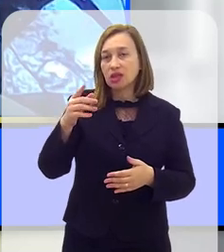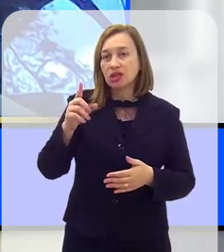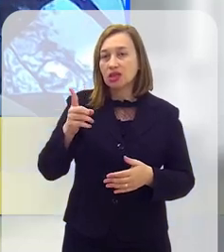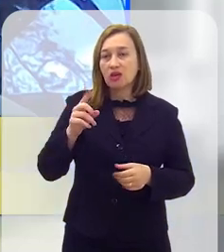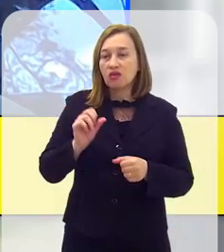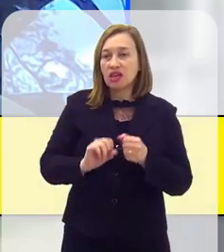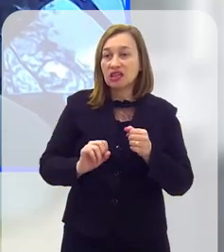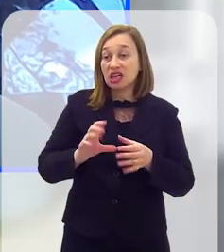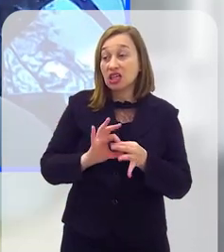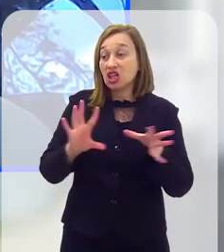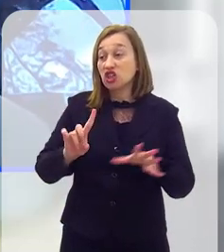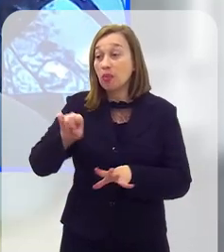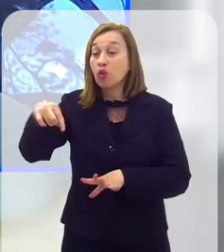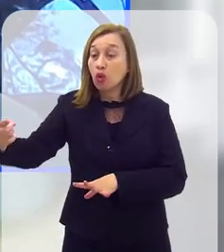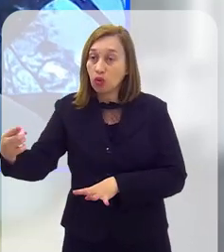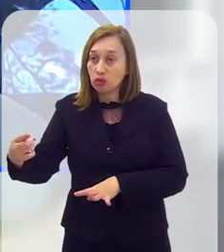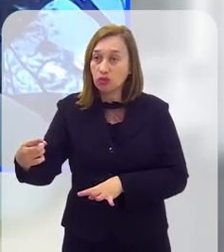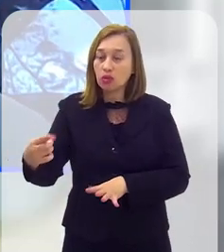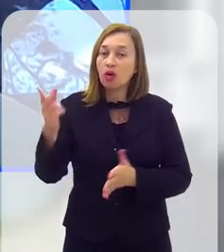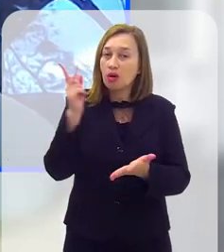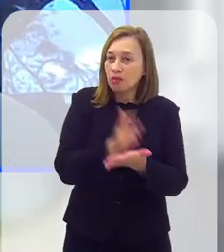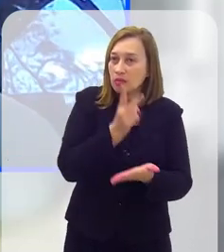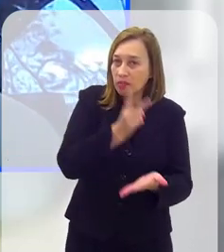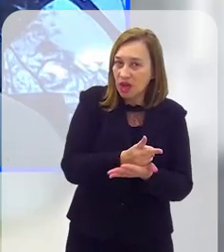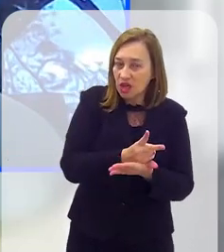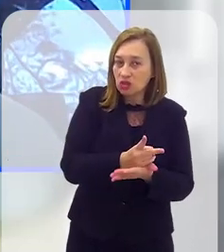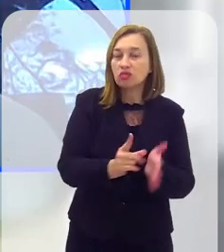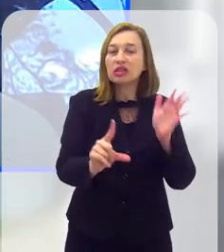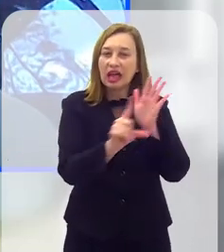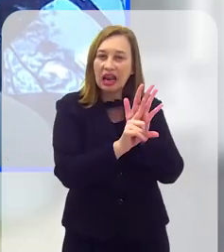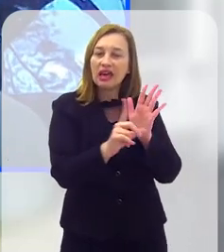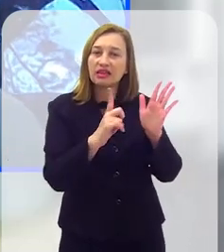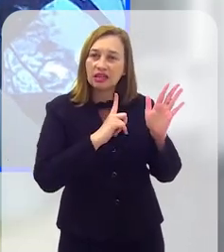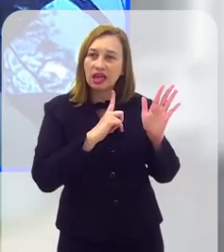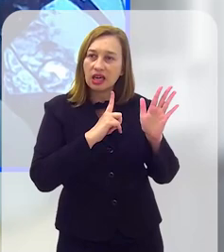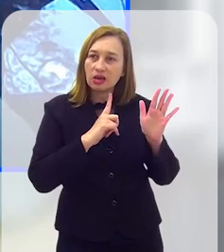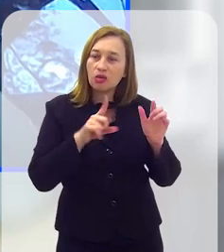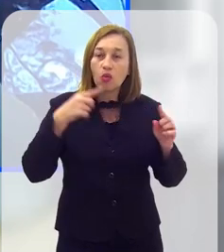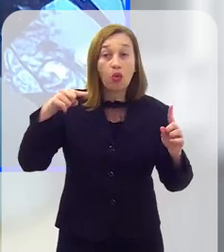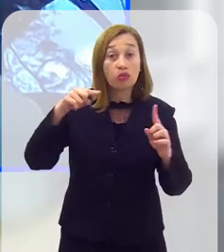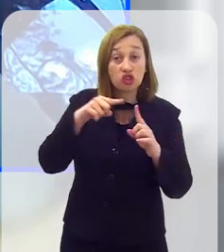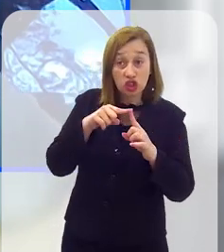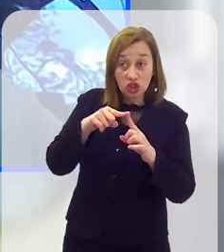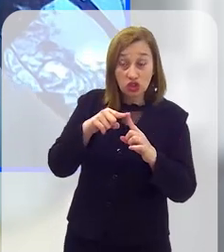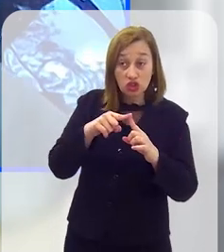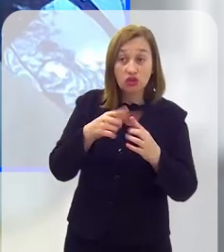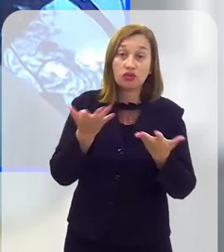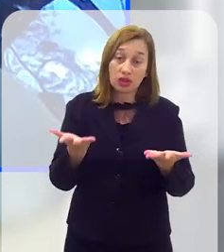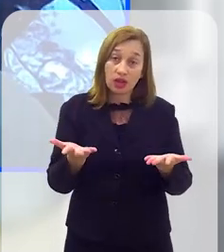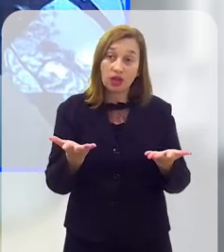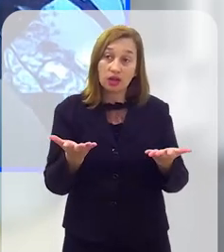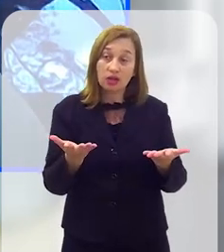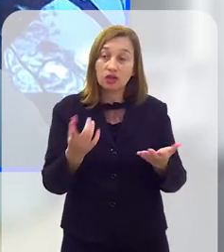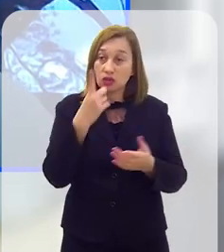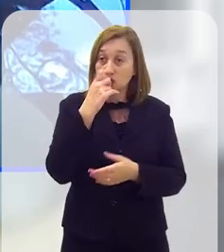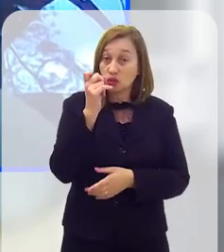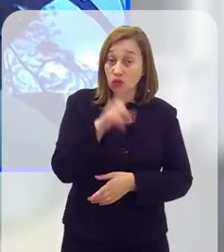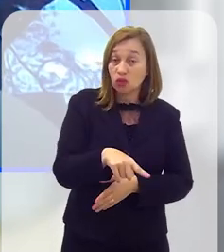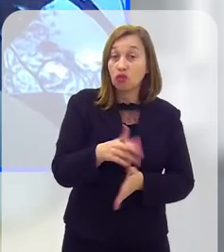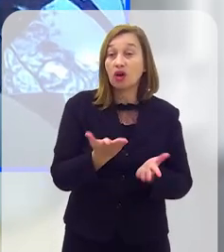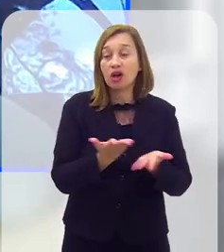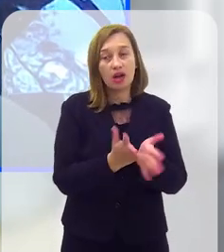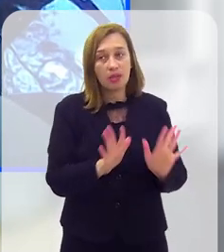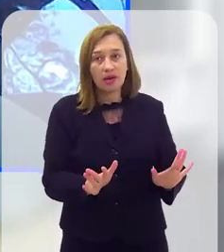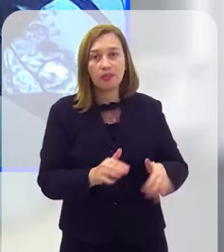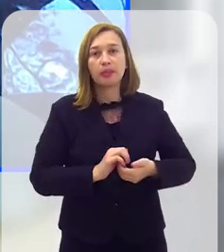acaba tentando empurrar para o próximo e não fazer aquele investimento, mesmo estando em lei, com o método objetivo do fim, por